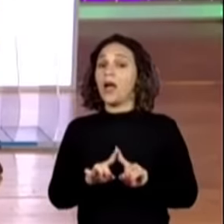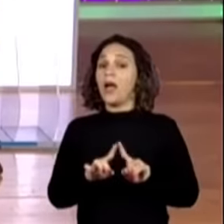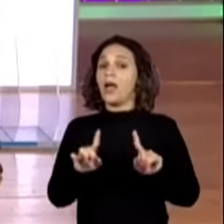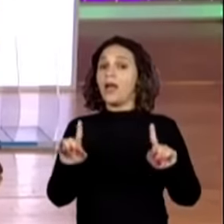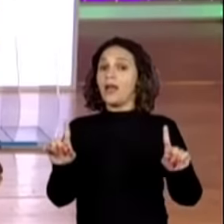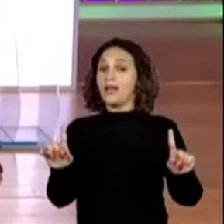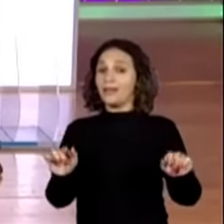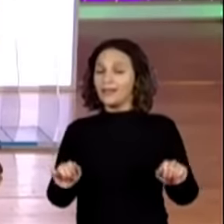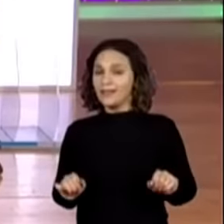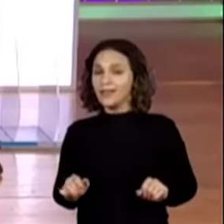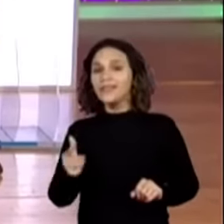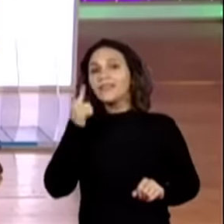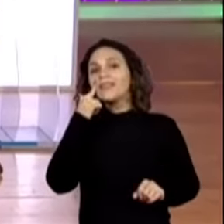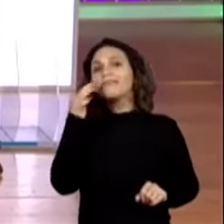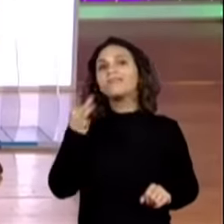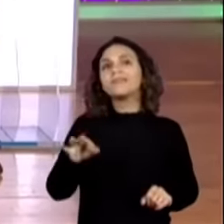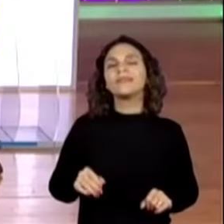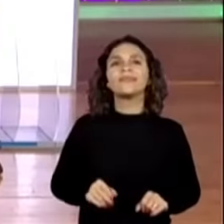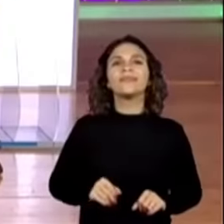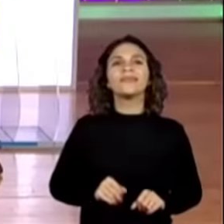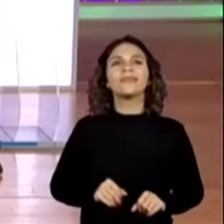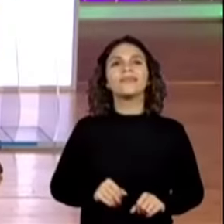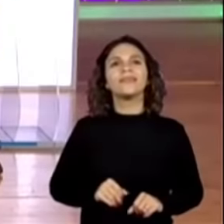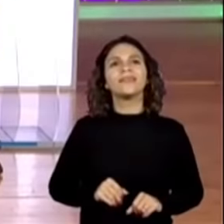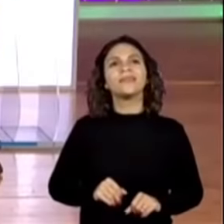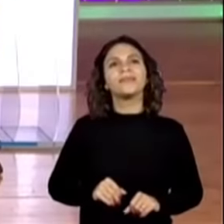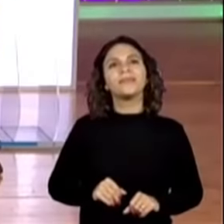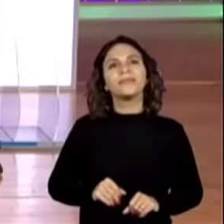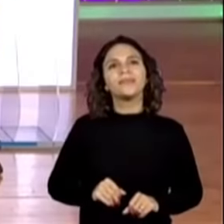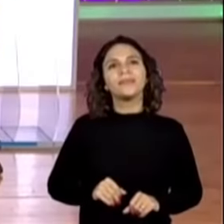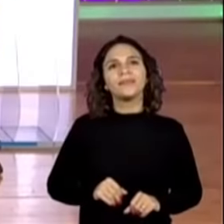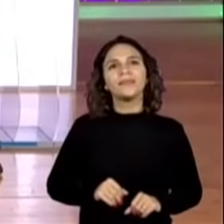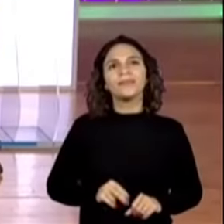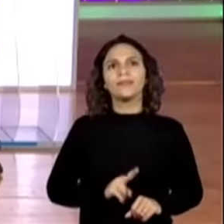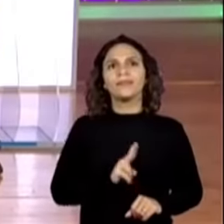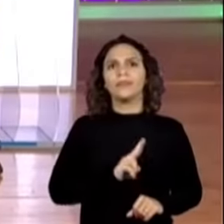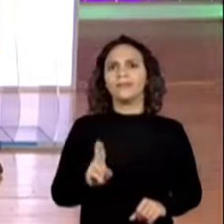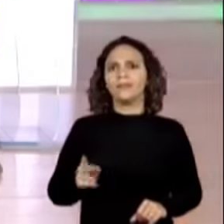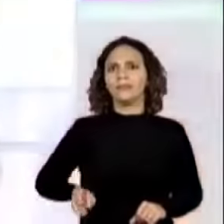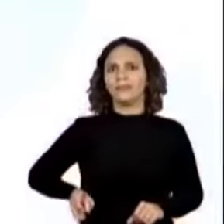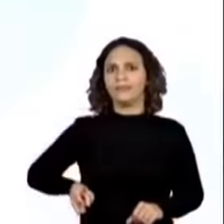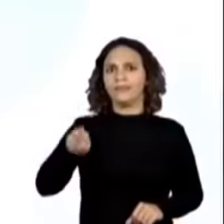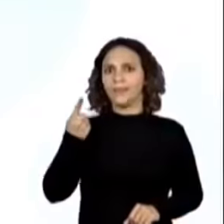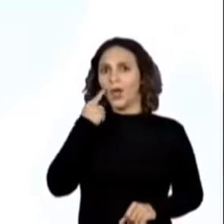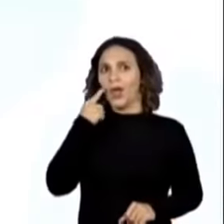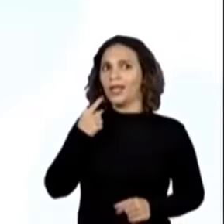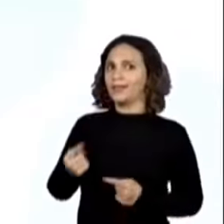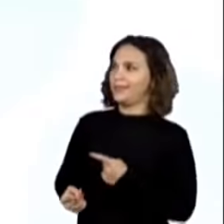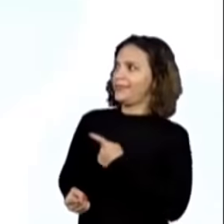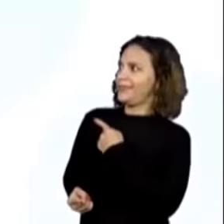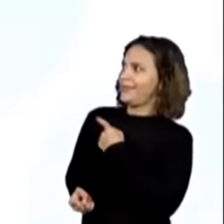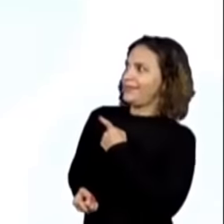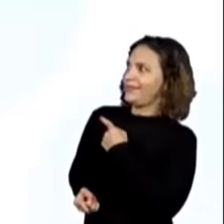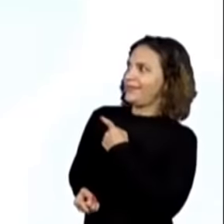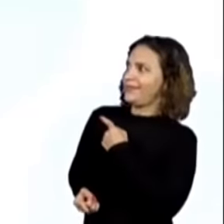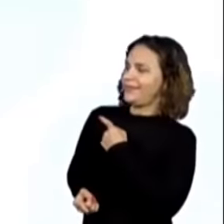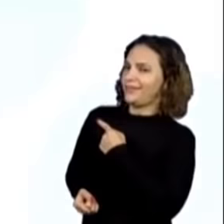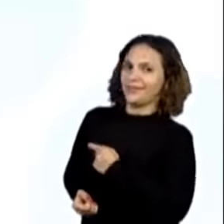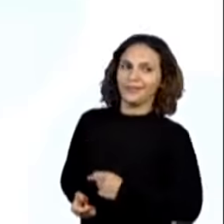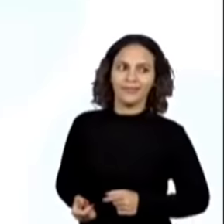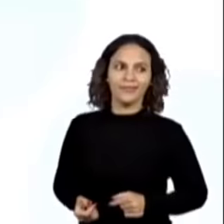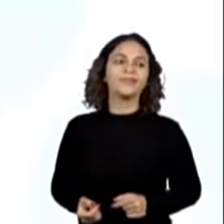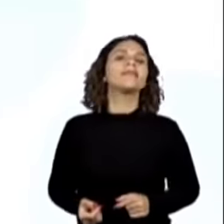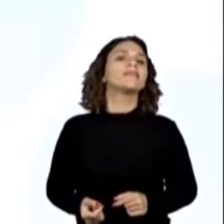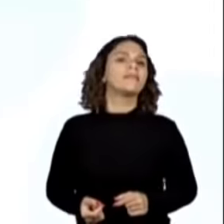Mas, vamos ver quem acertou? Tã-tã-tã. Oi, o senhor Rampelstuken.